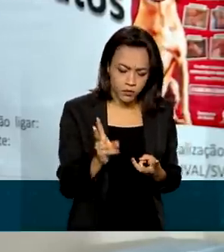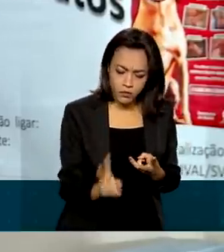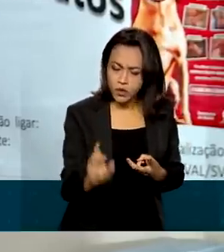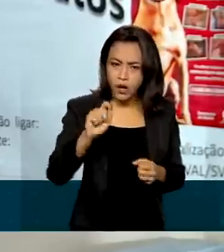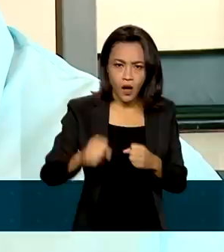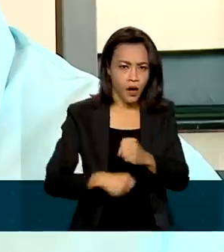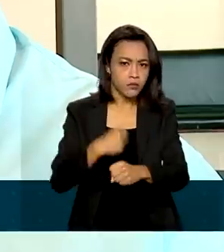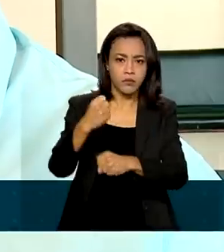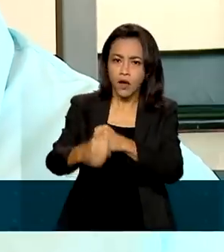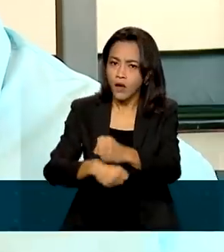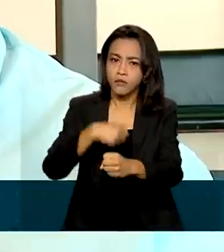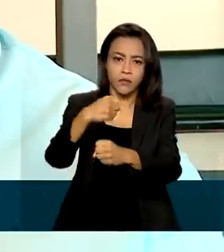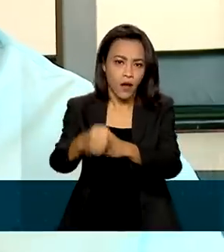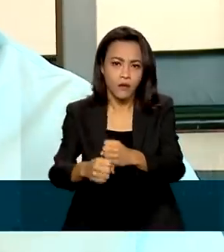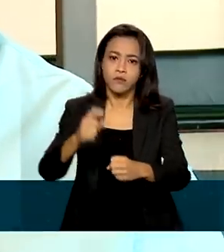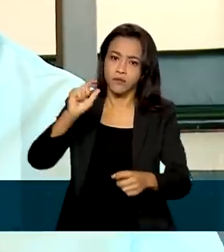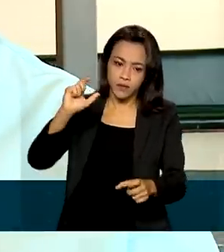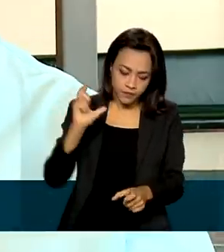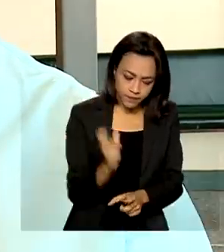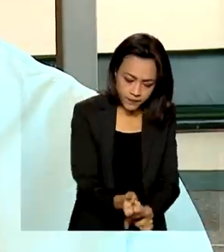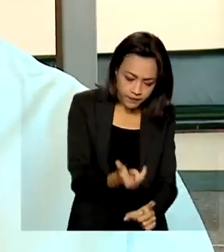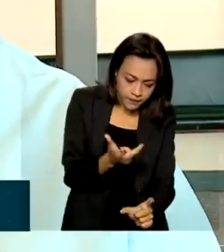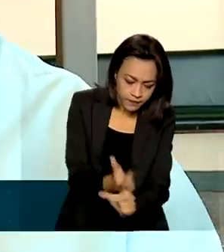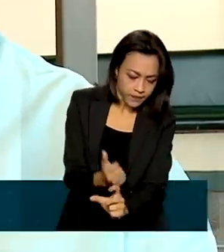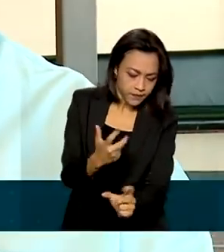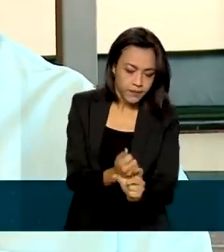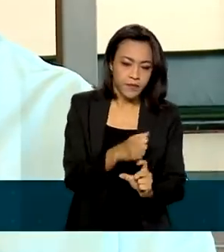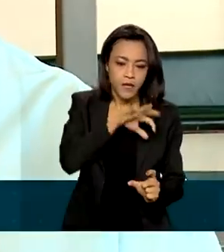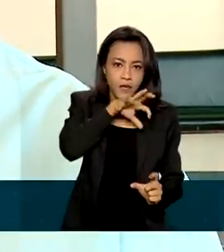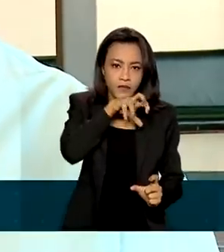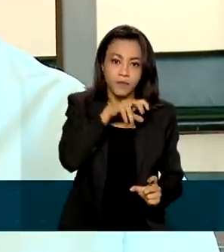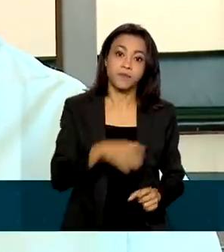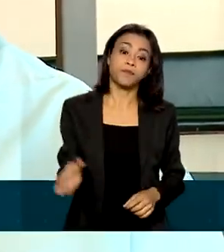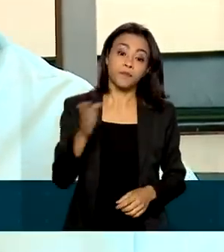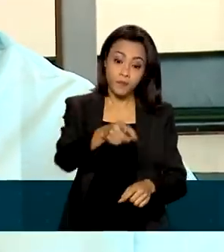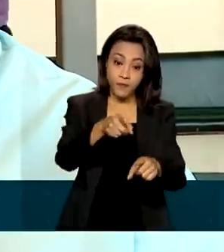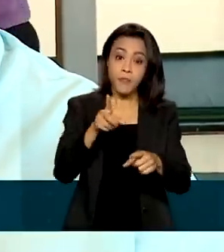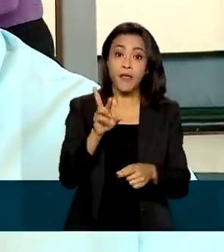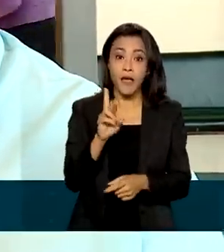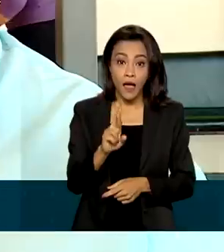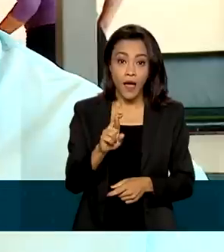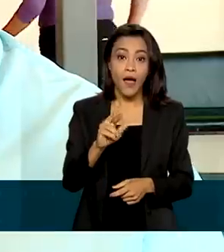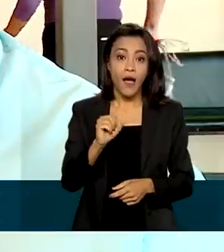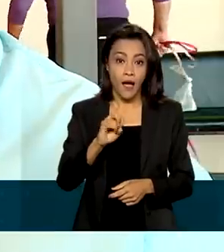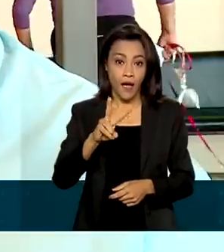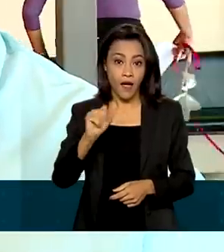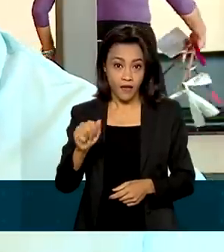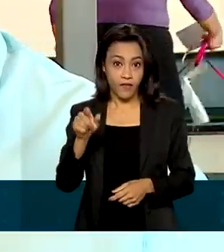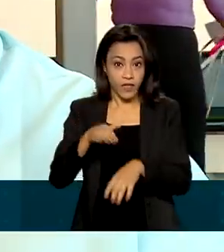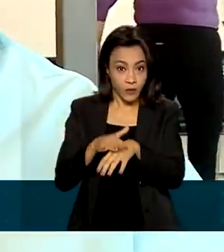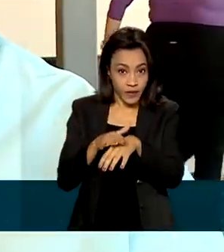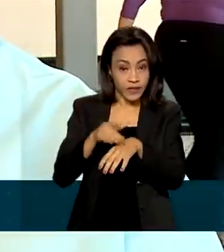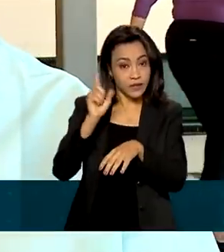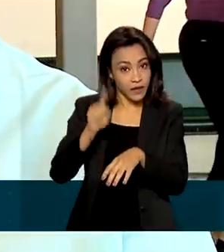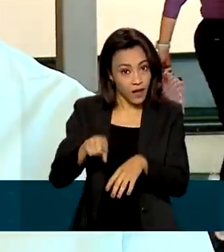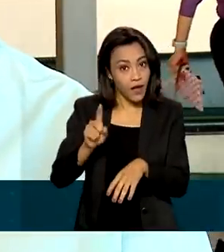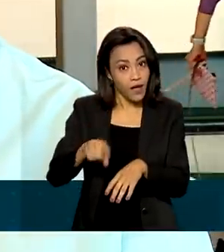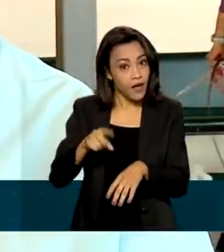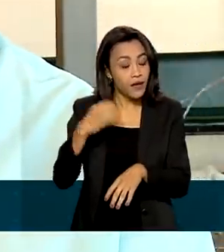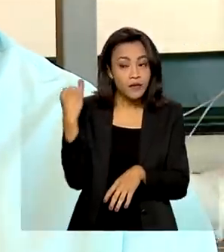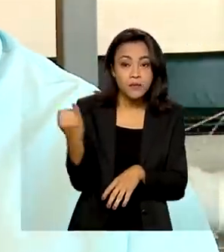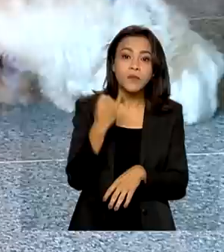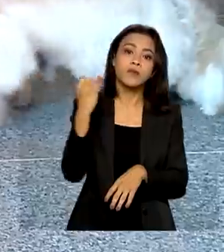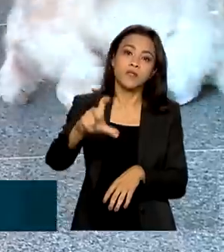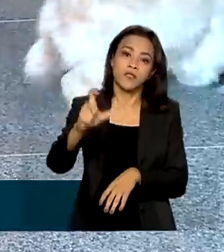todo ano. Sem dúvida nenhuma, a raiva é uma doença imunoprevenível e a vacinação é altamente